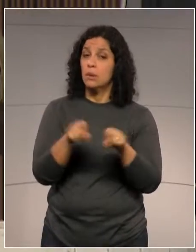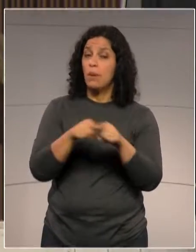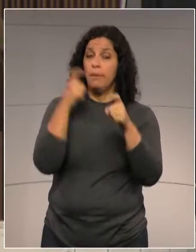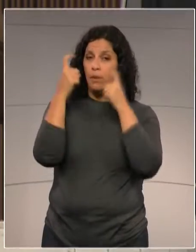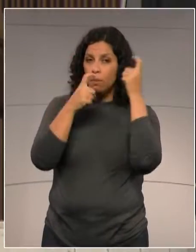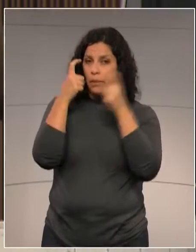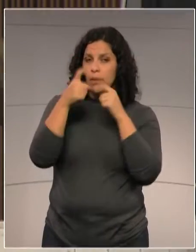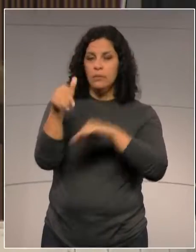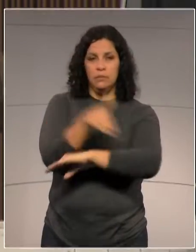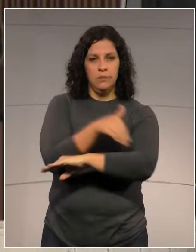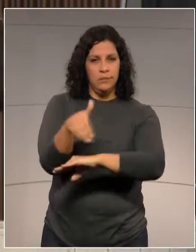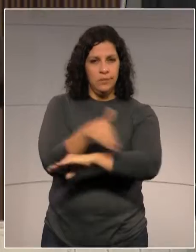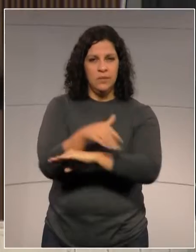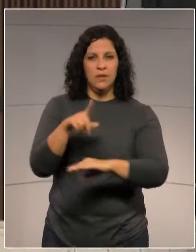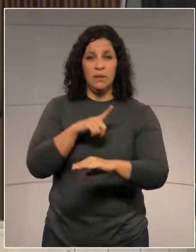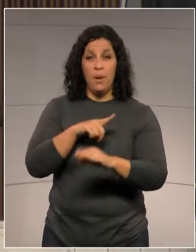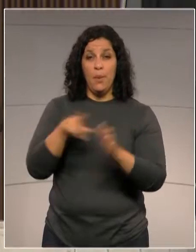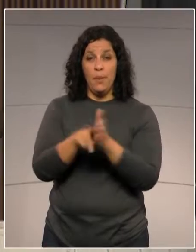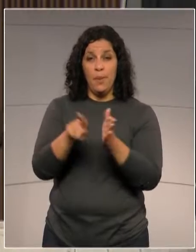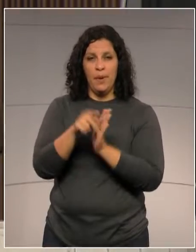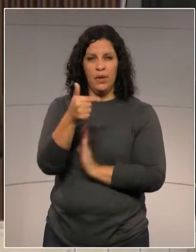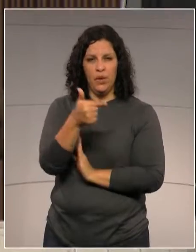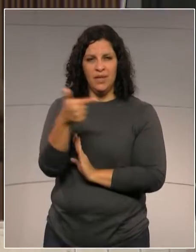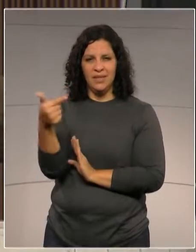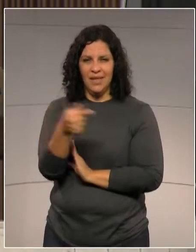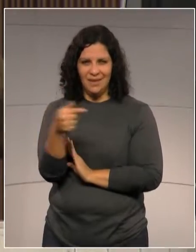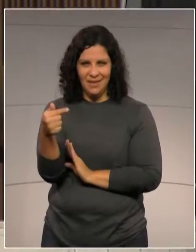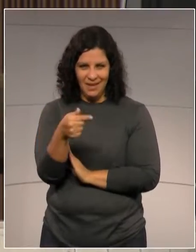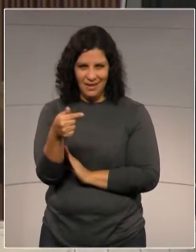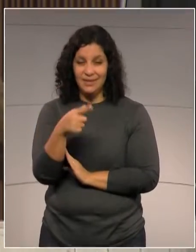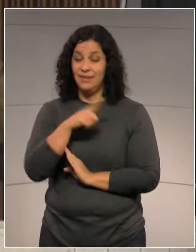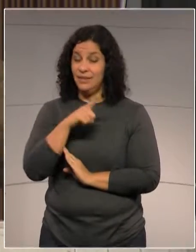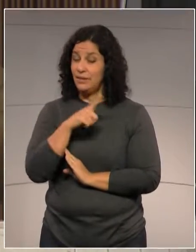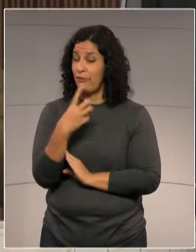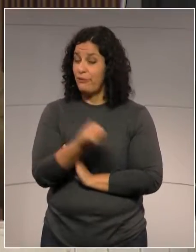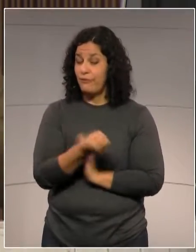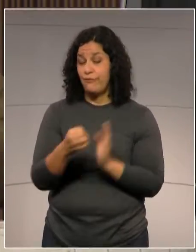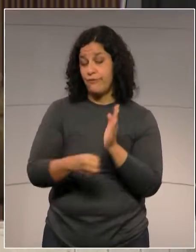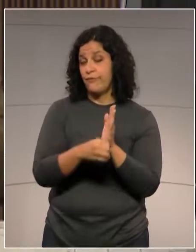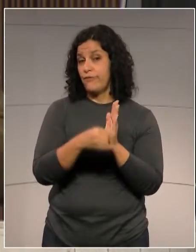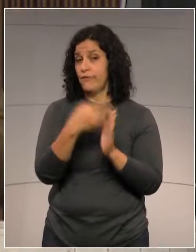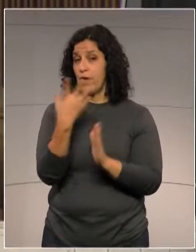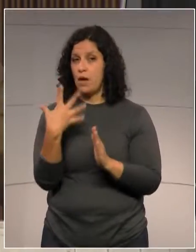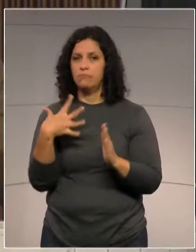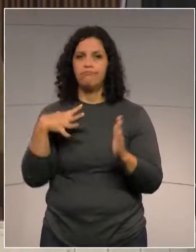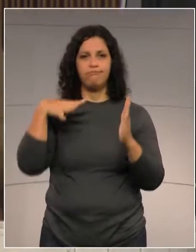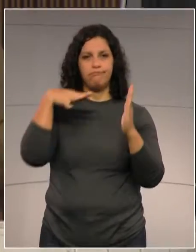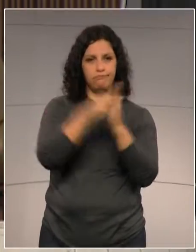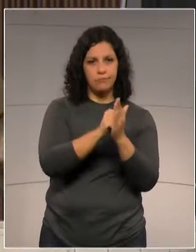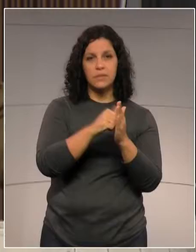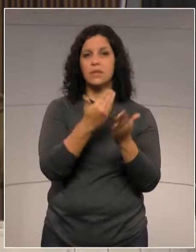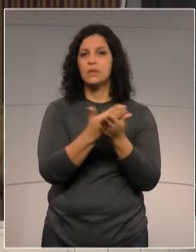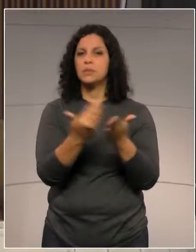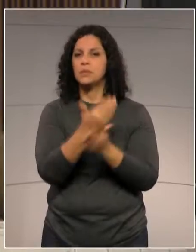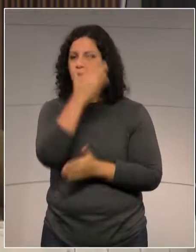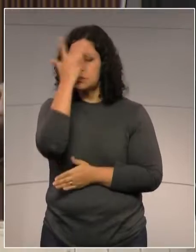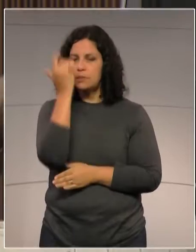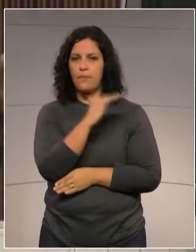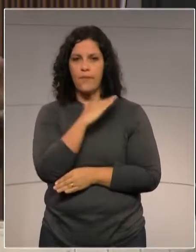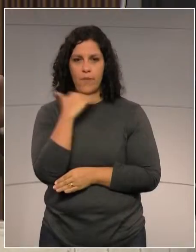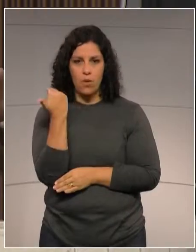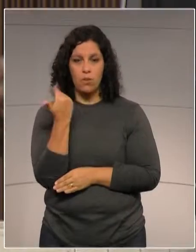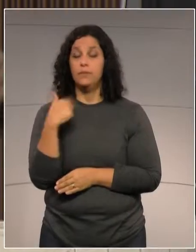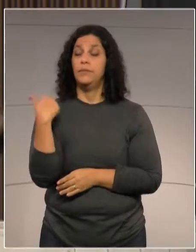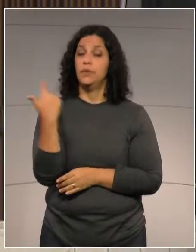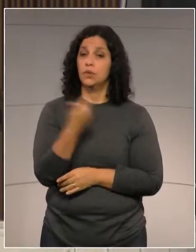rodovias, sobretudo a rodovia 277, tem tido muitos acidentes, com muitas mortes, e aqui